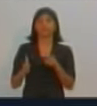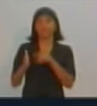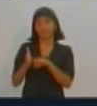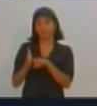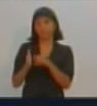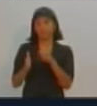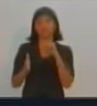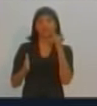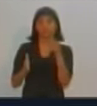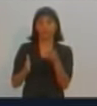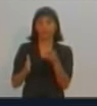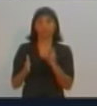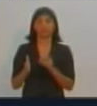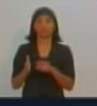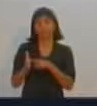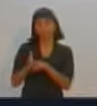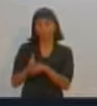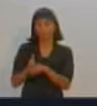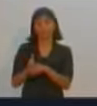feitas por telespectadores.